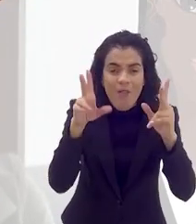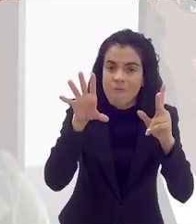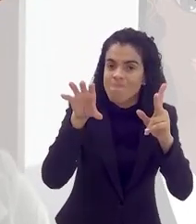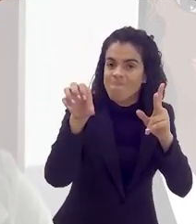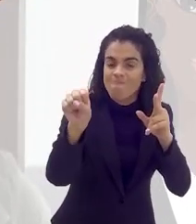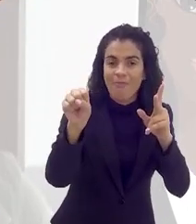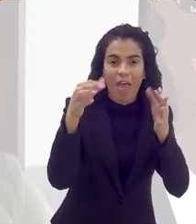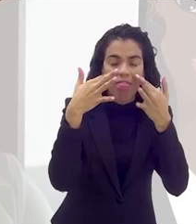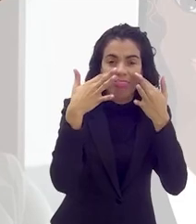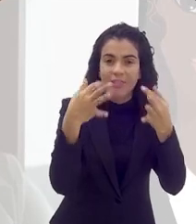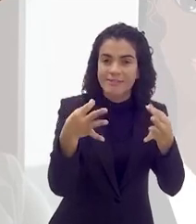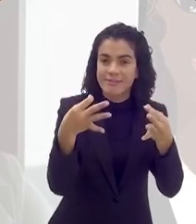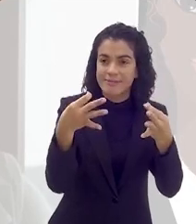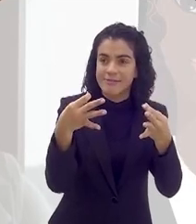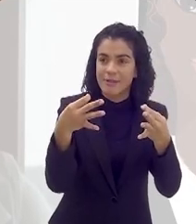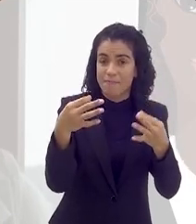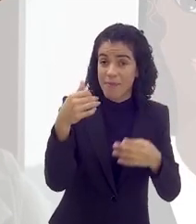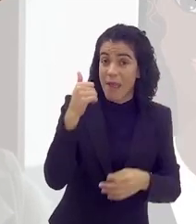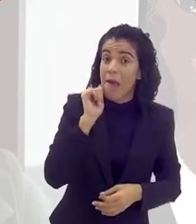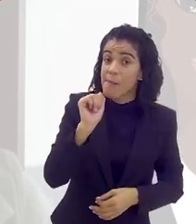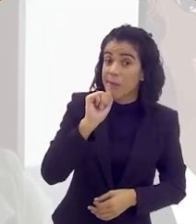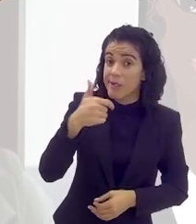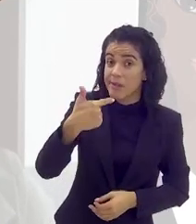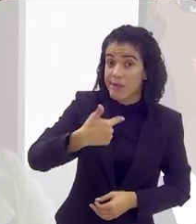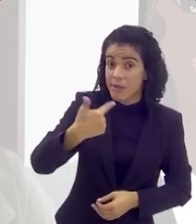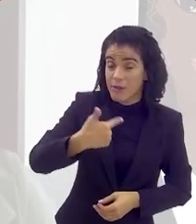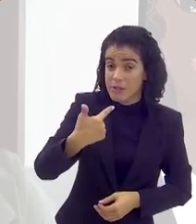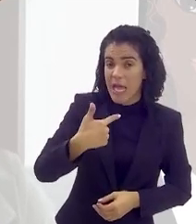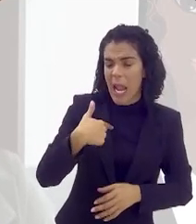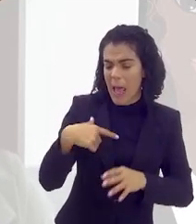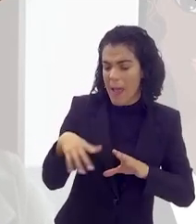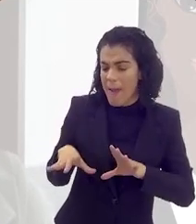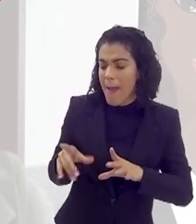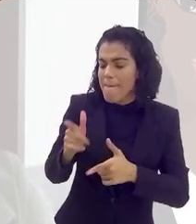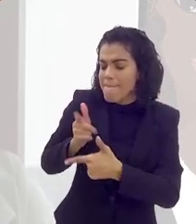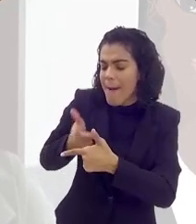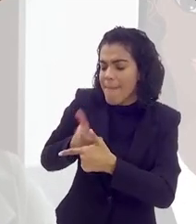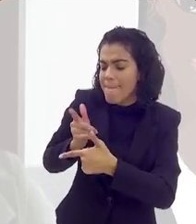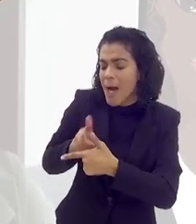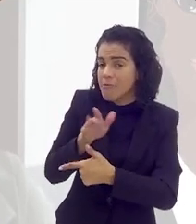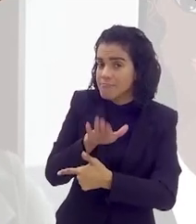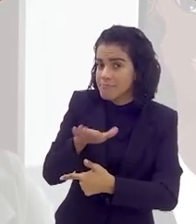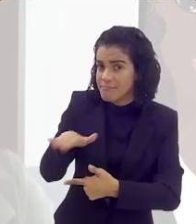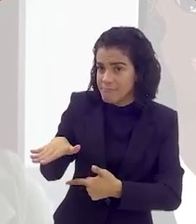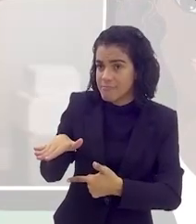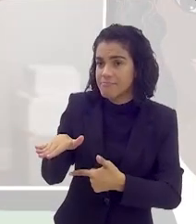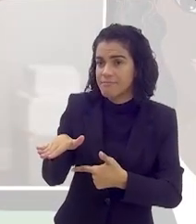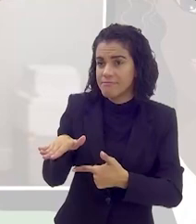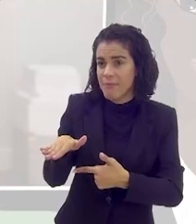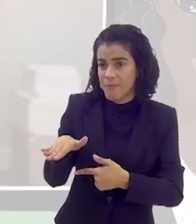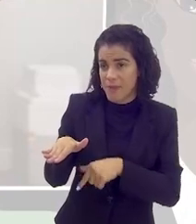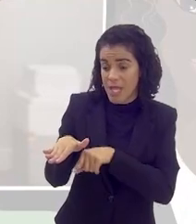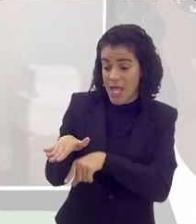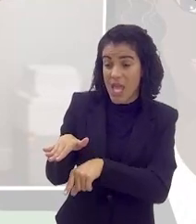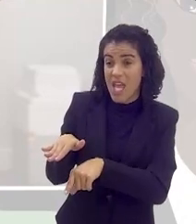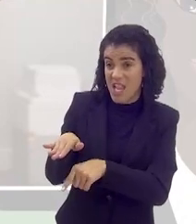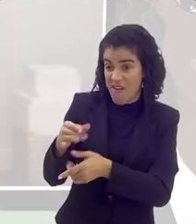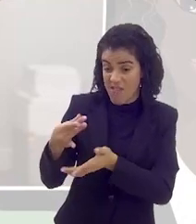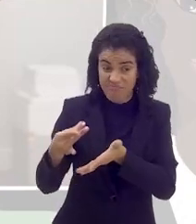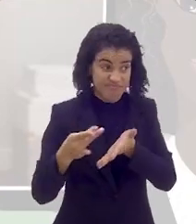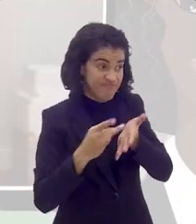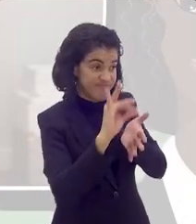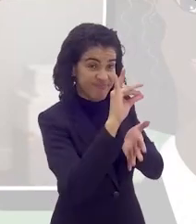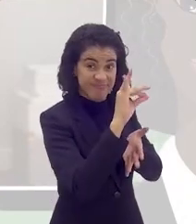falou uma coisa que me chamou muita atenção. A madrasta. No caso, ela briga com o filho, com a criança. Ah, ele